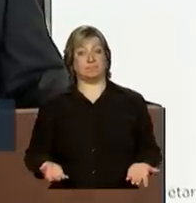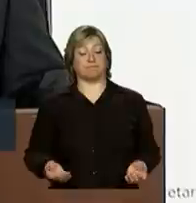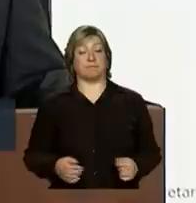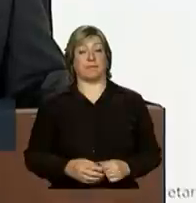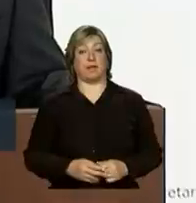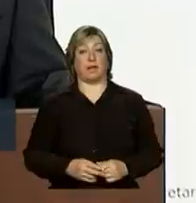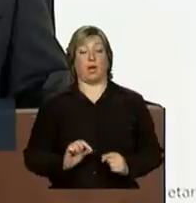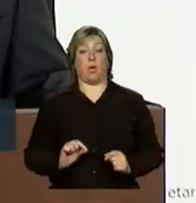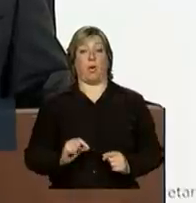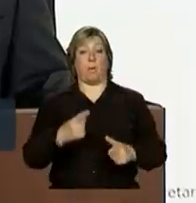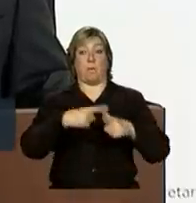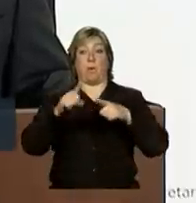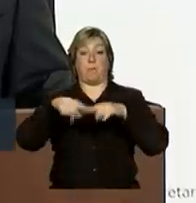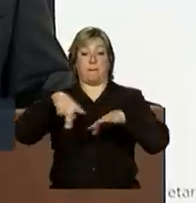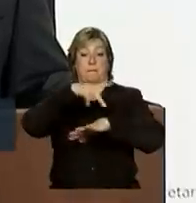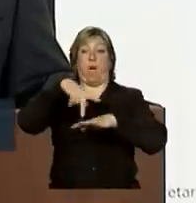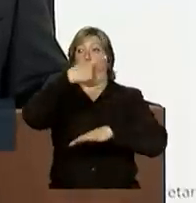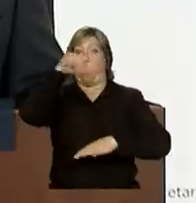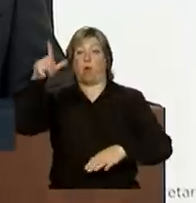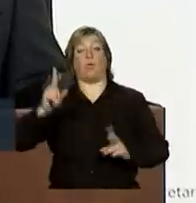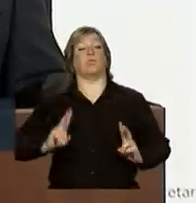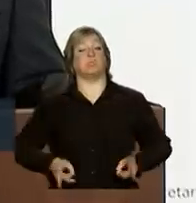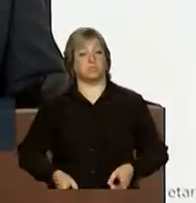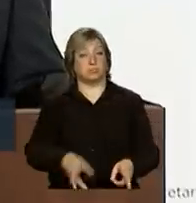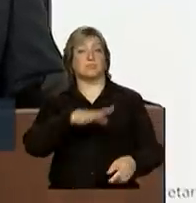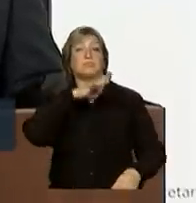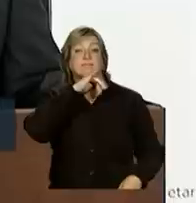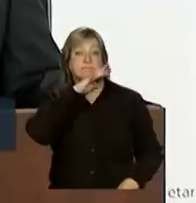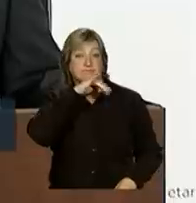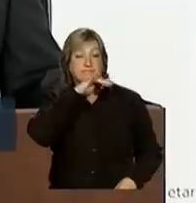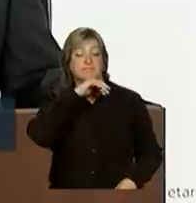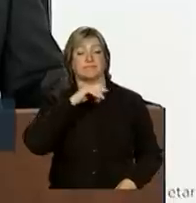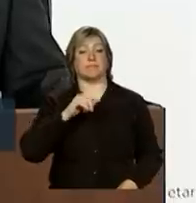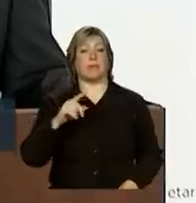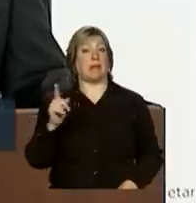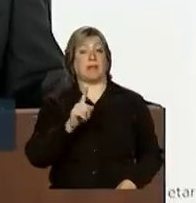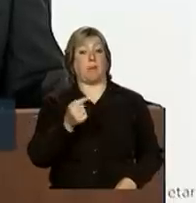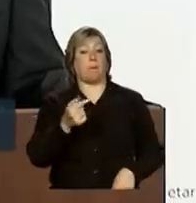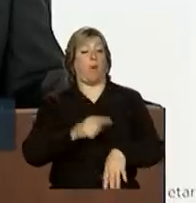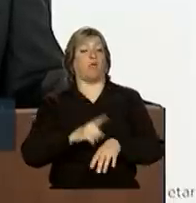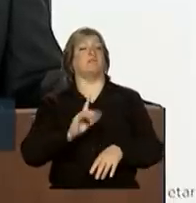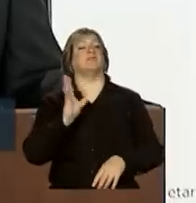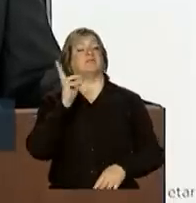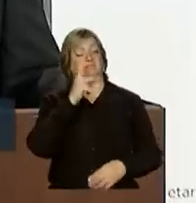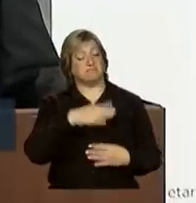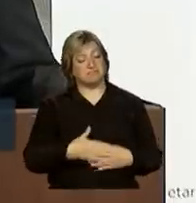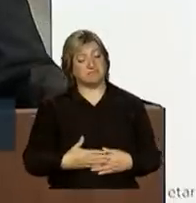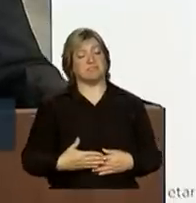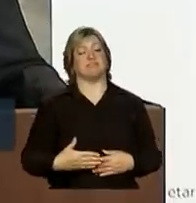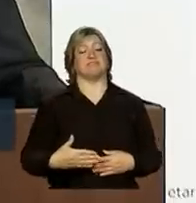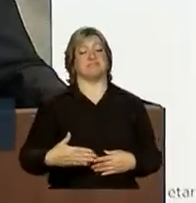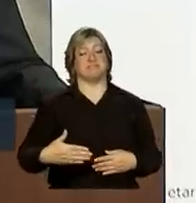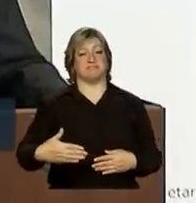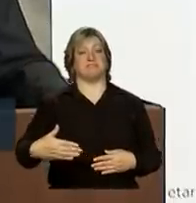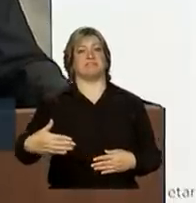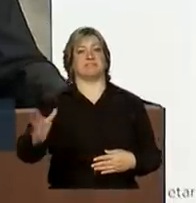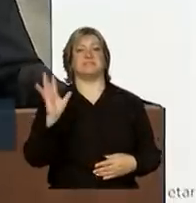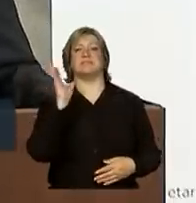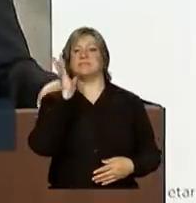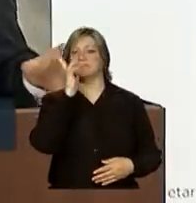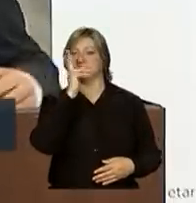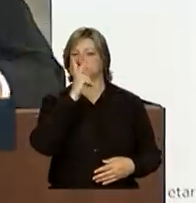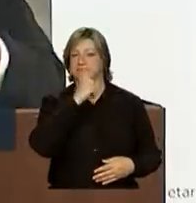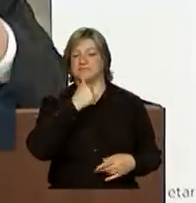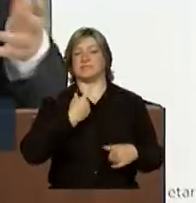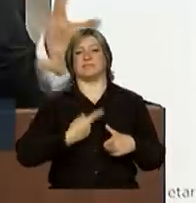cenário externo continuará ruim e não por pouco tempo. As expectativas são de que